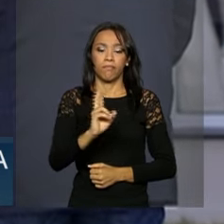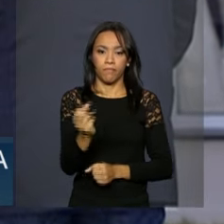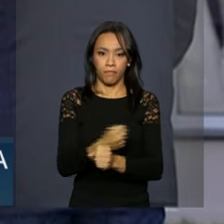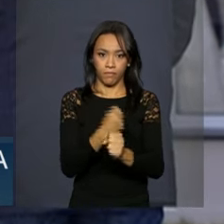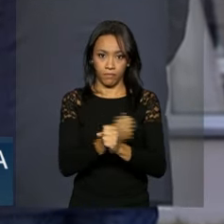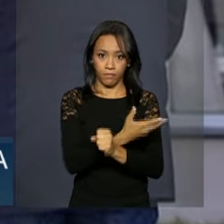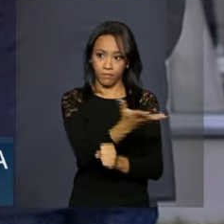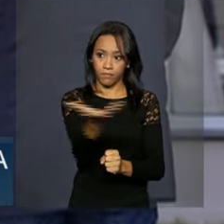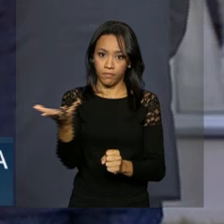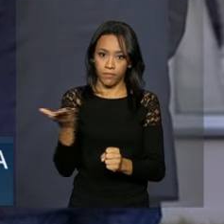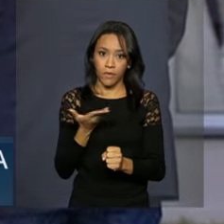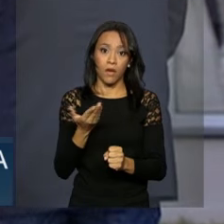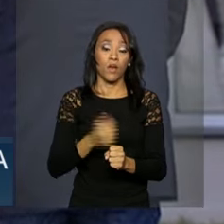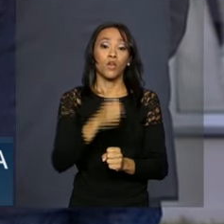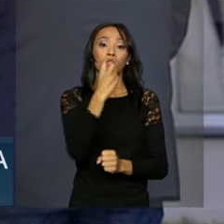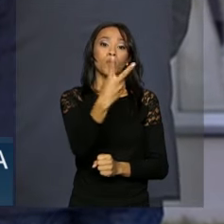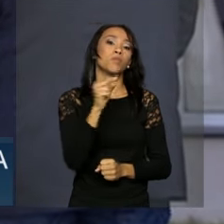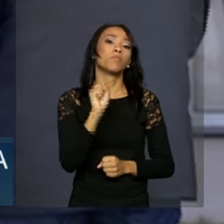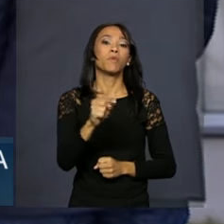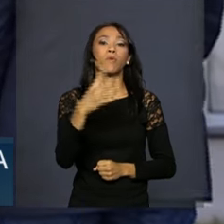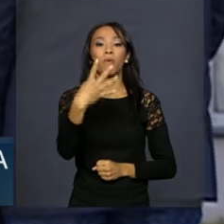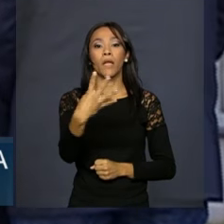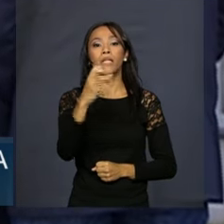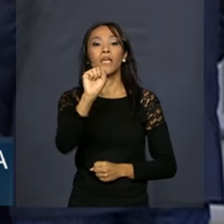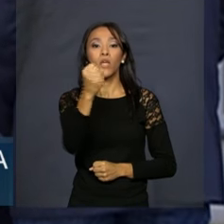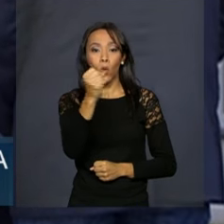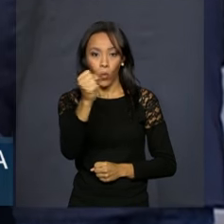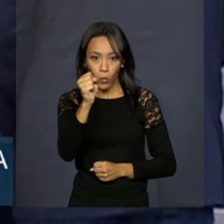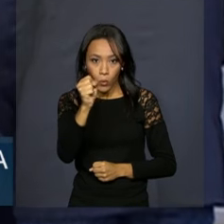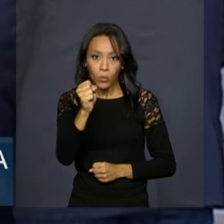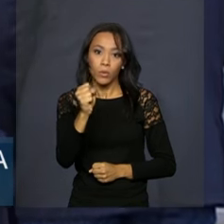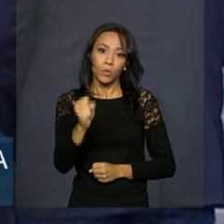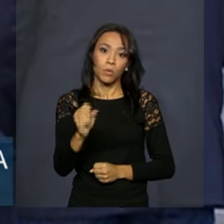São 2.048 apartamentos.